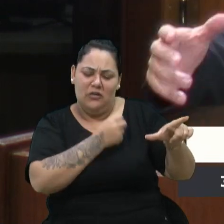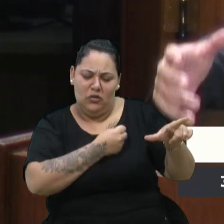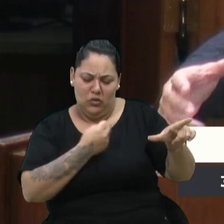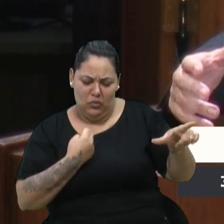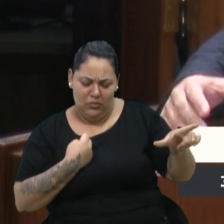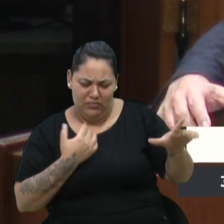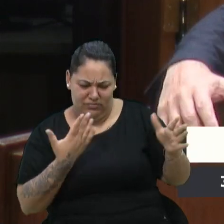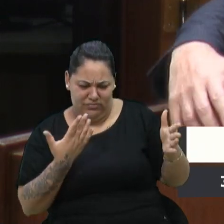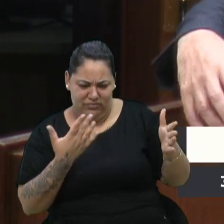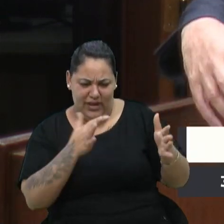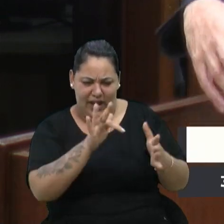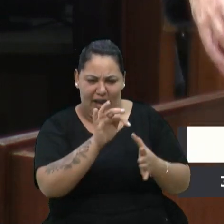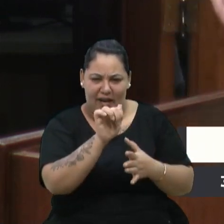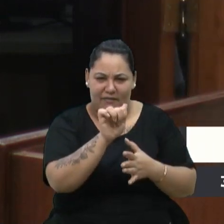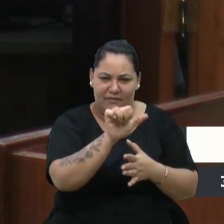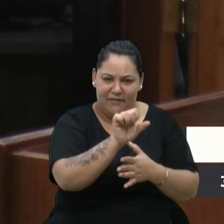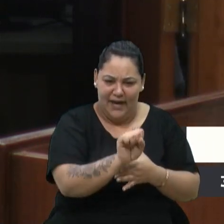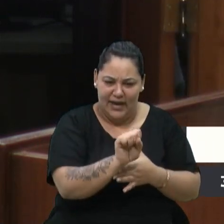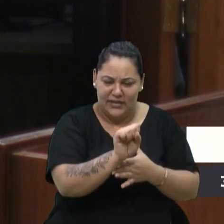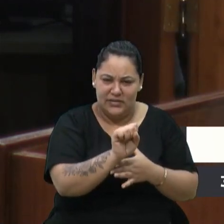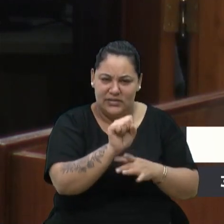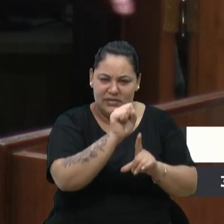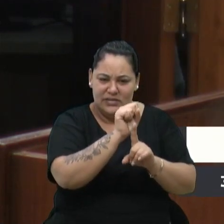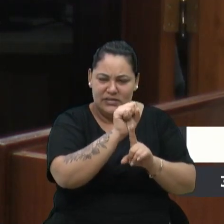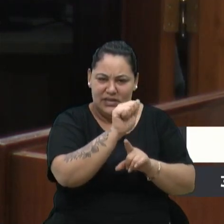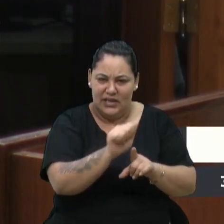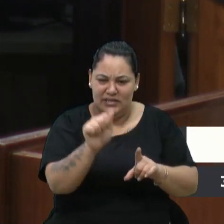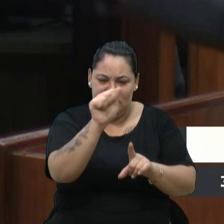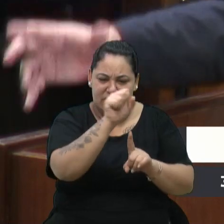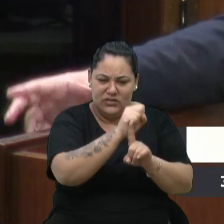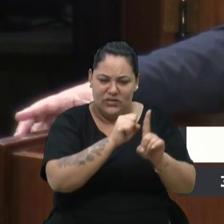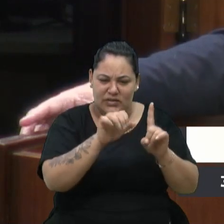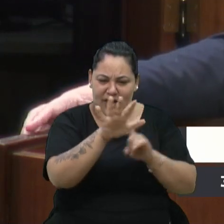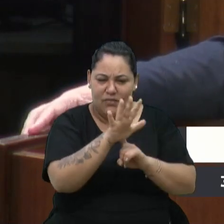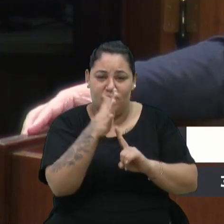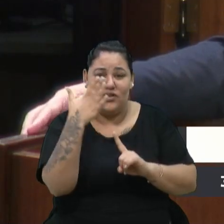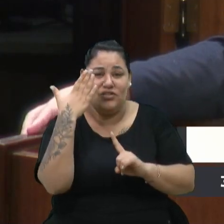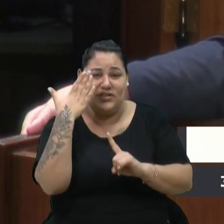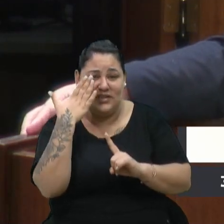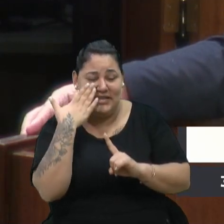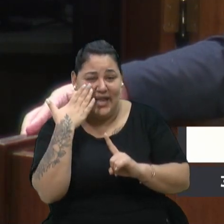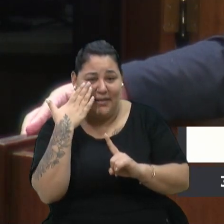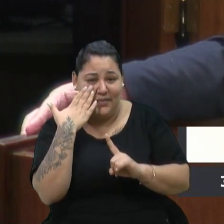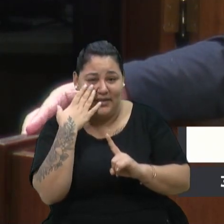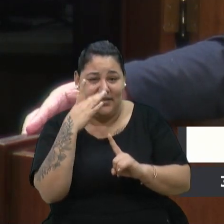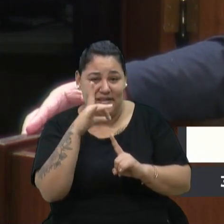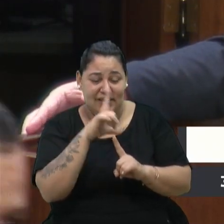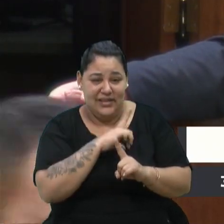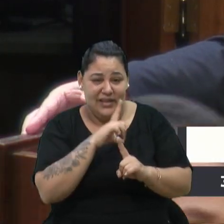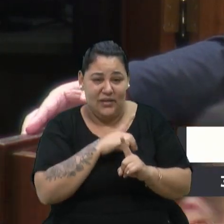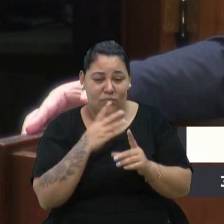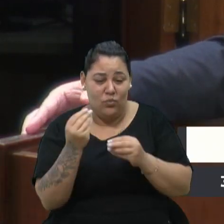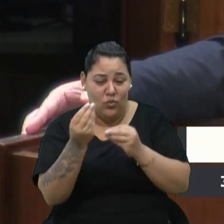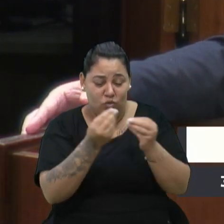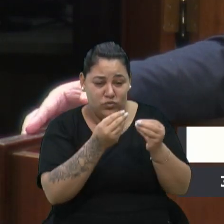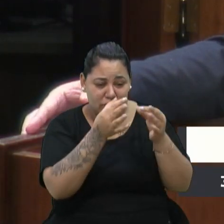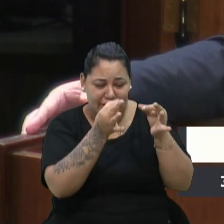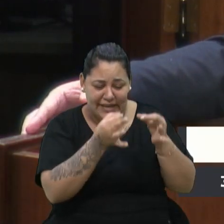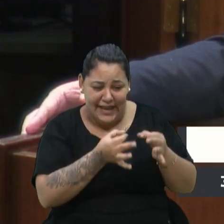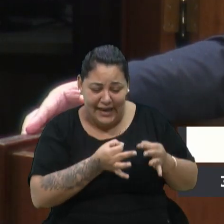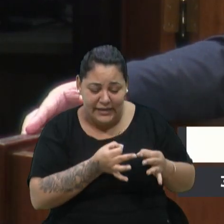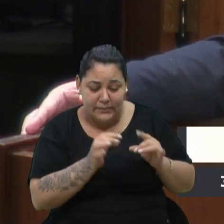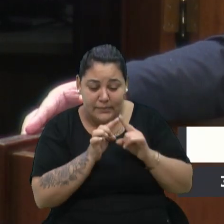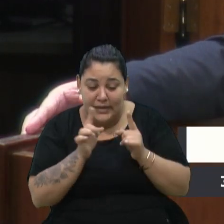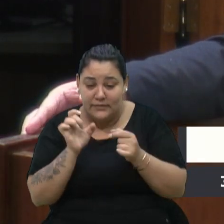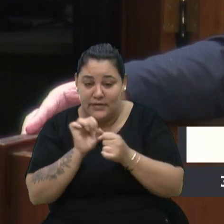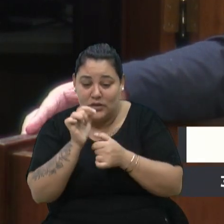Fundação de Assistência Social, a gente sabe que é um complexo, uma teia de muitas coisas, e que faz um trabalho relevante para Caxias